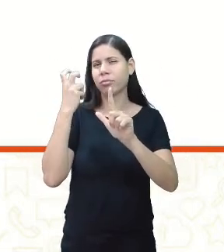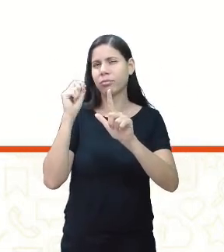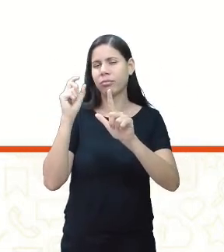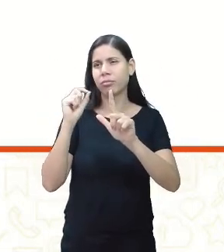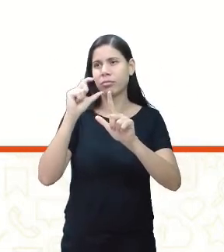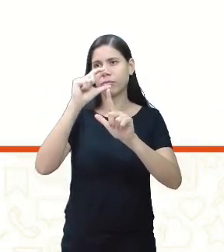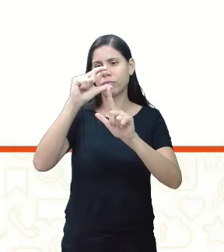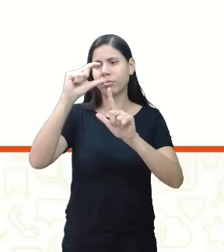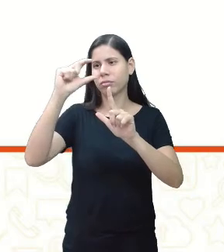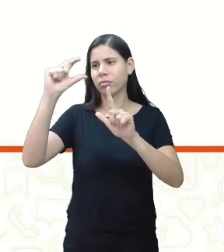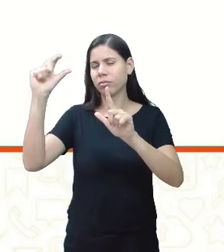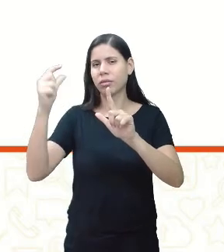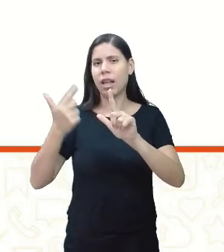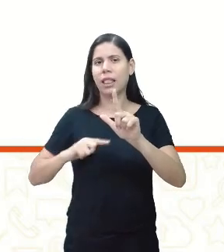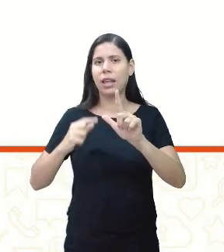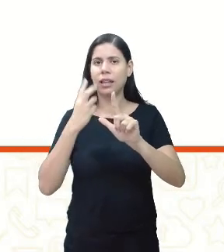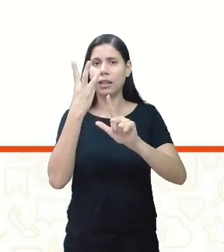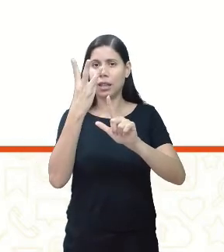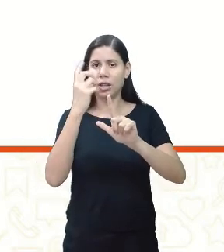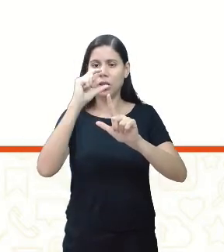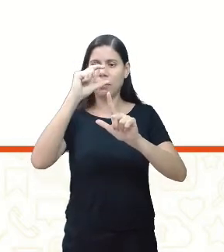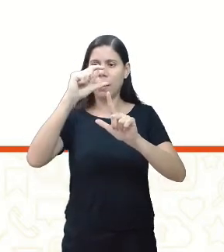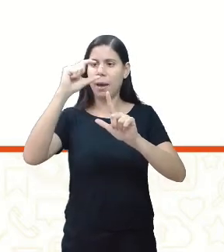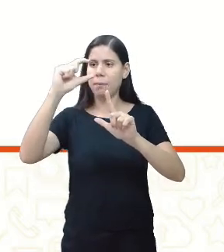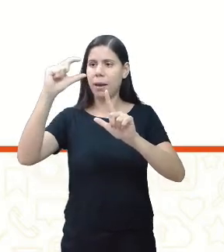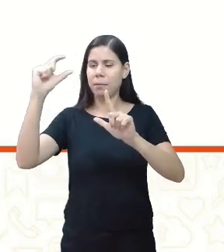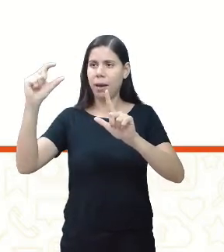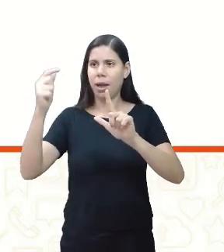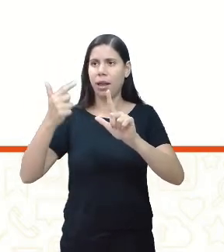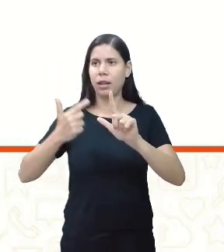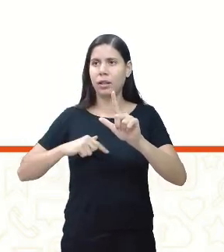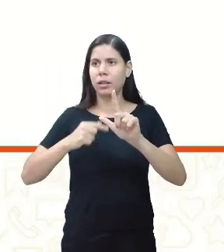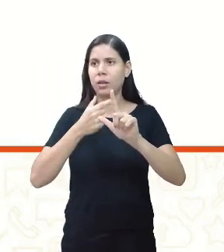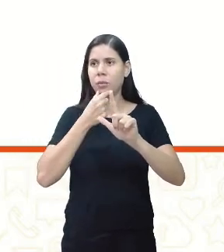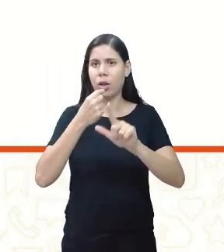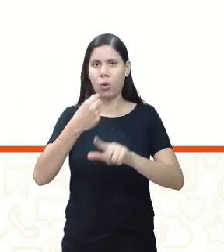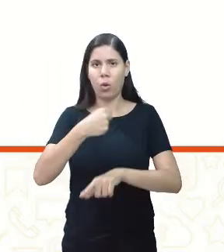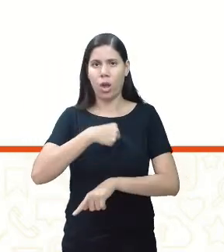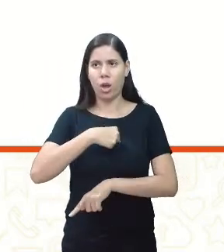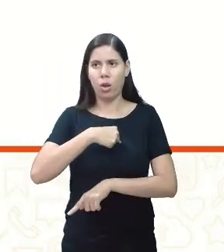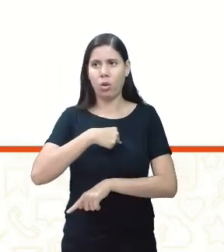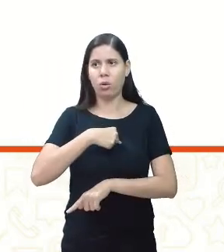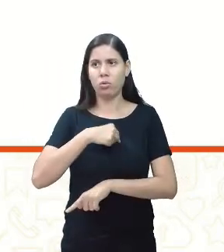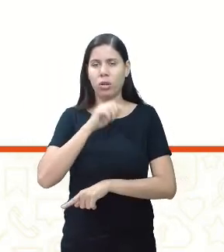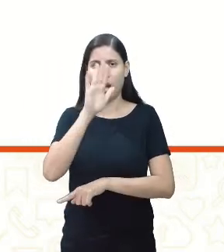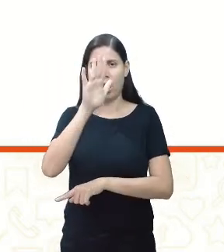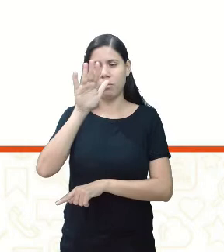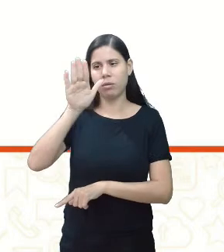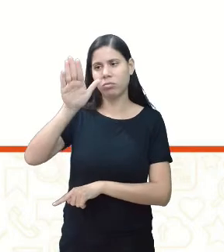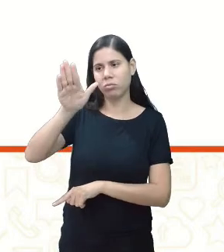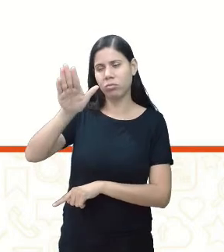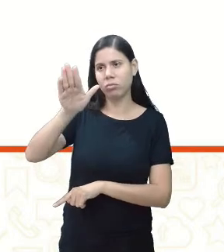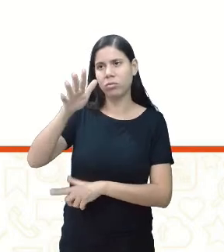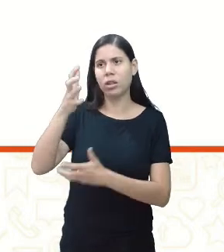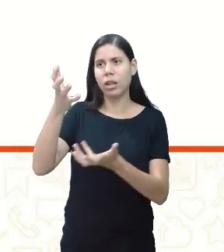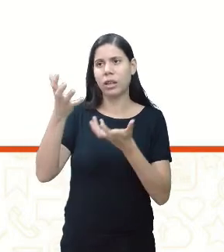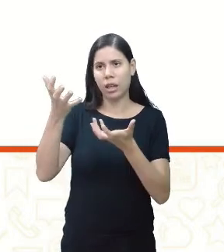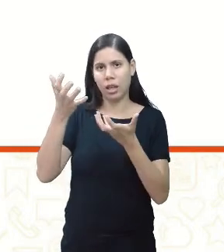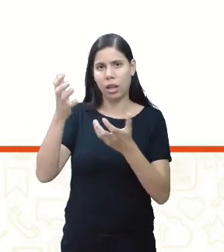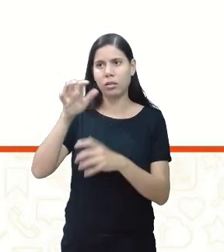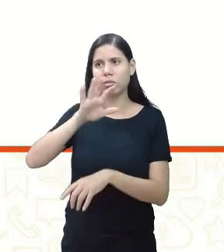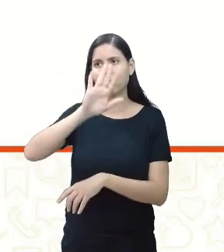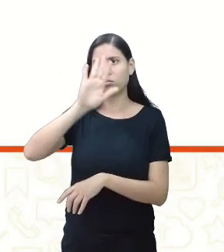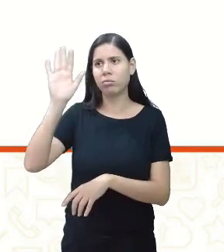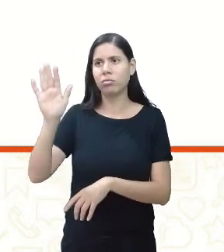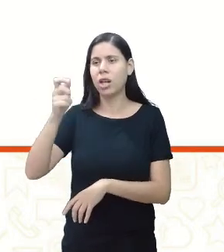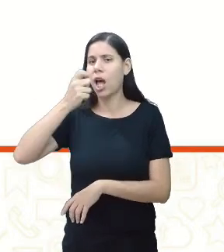que já tem três imagens selecionadas. Um bonequinho mostrando eu, e uma mãozinha quero, e por